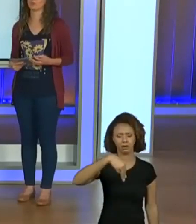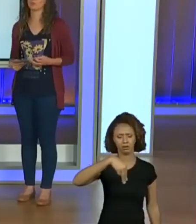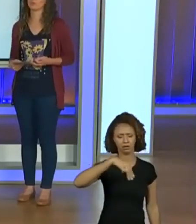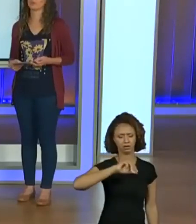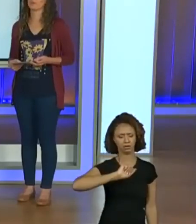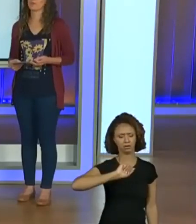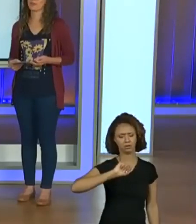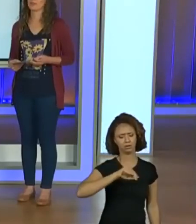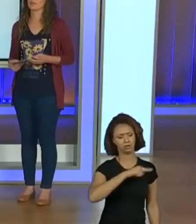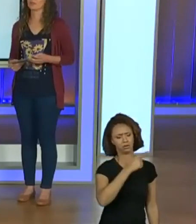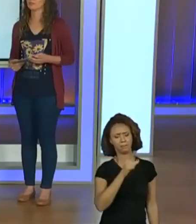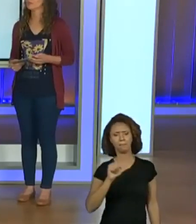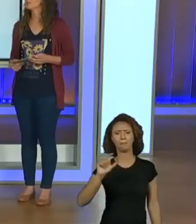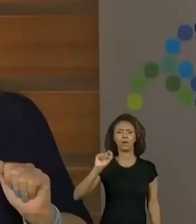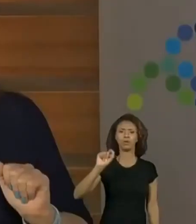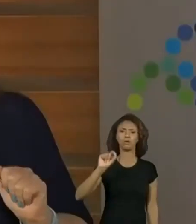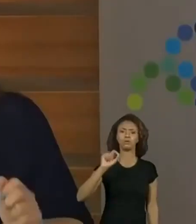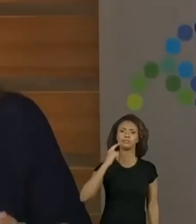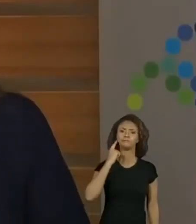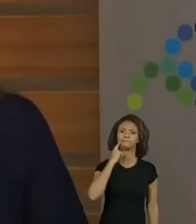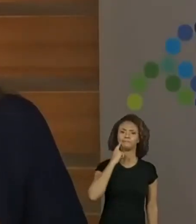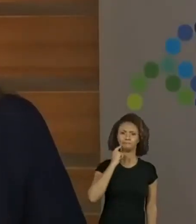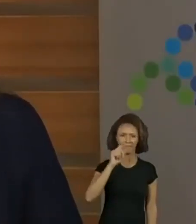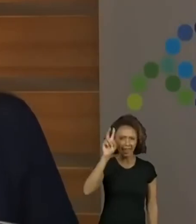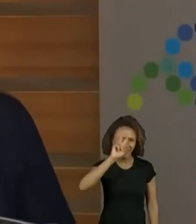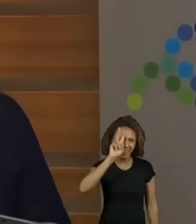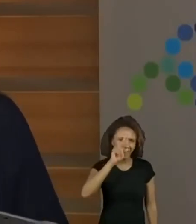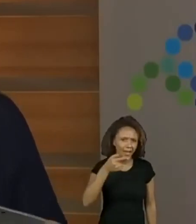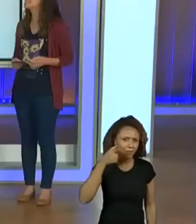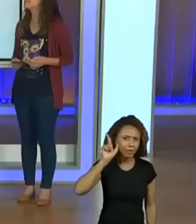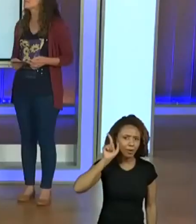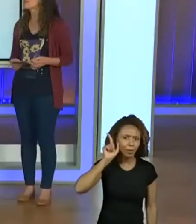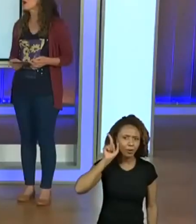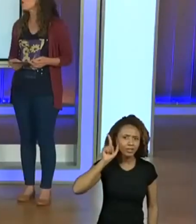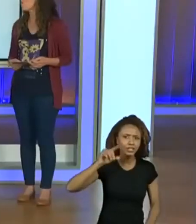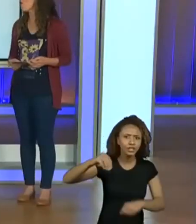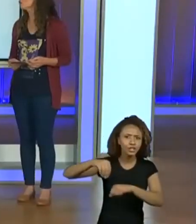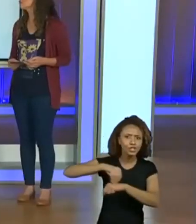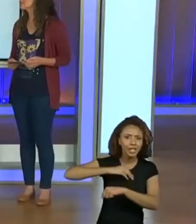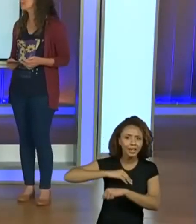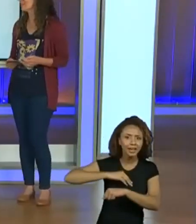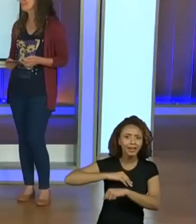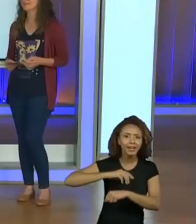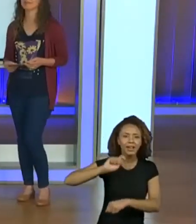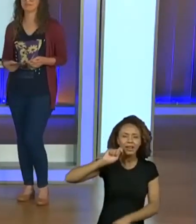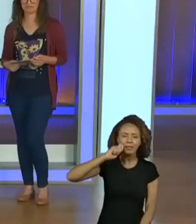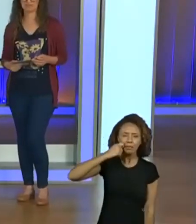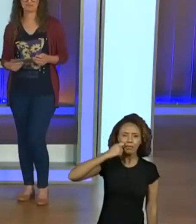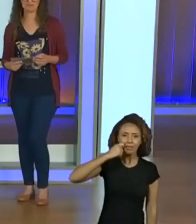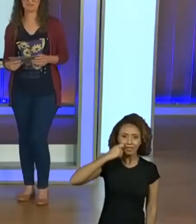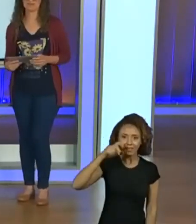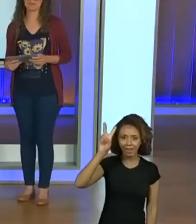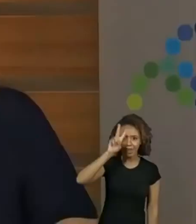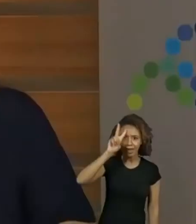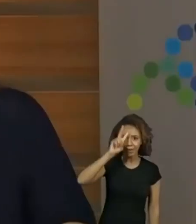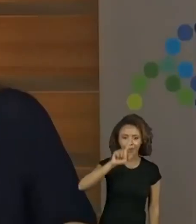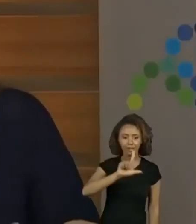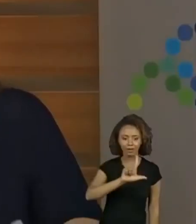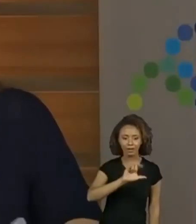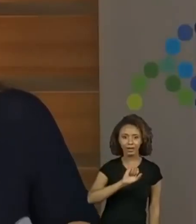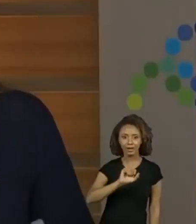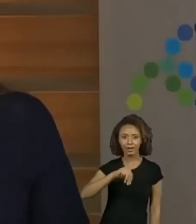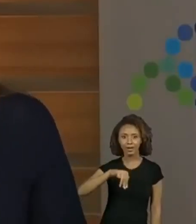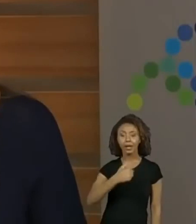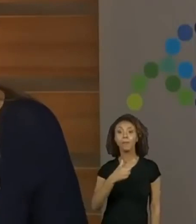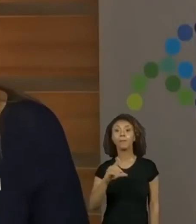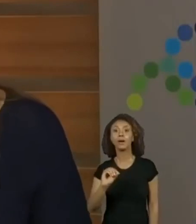Será que vocês lembram de ontem? Ah, eu acredito que eles Eles deram a dica do limão ontem, né? Sim. E a gente pegou